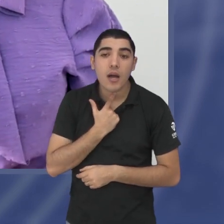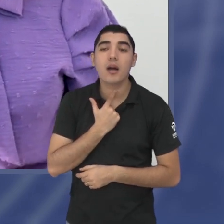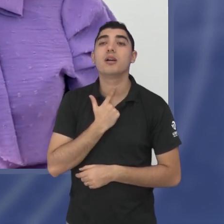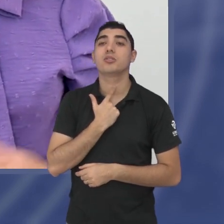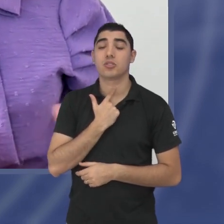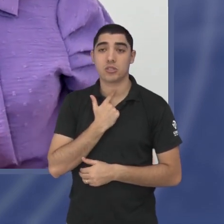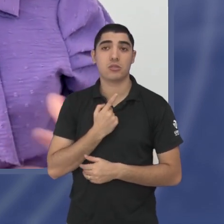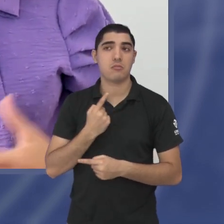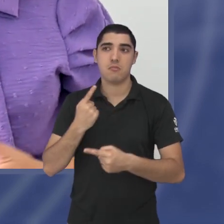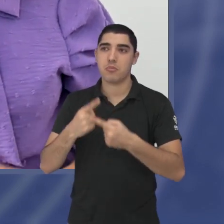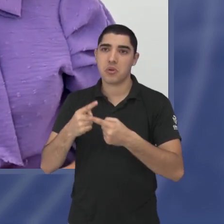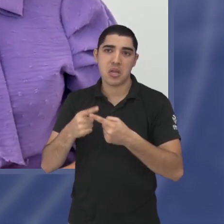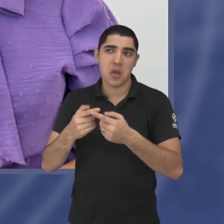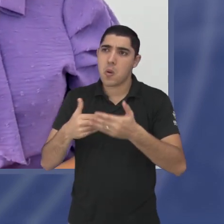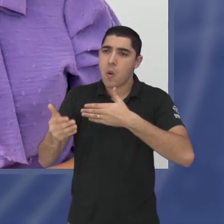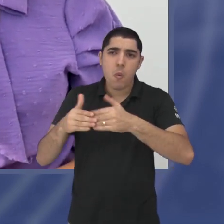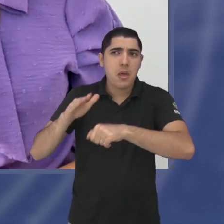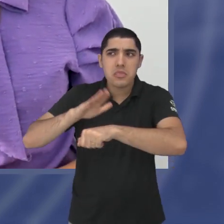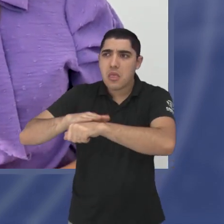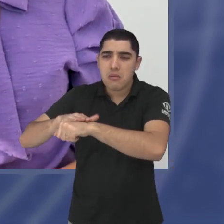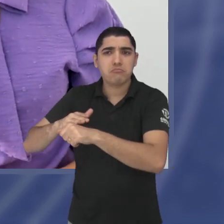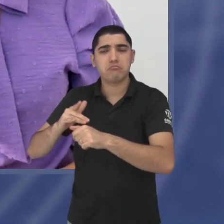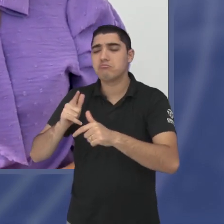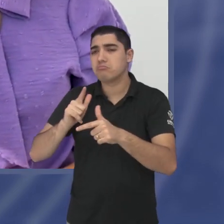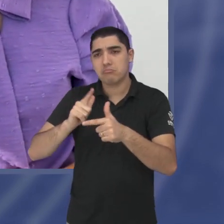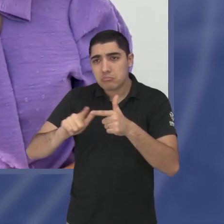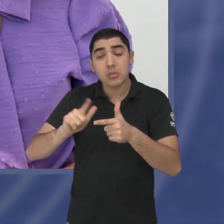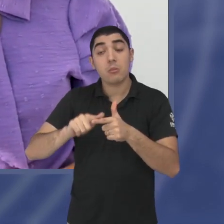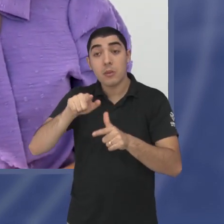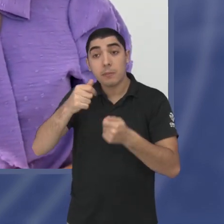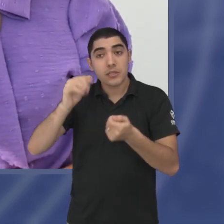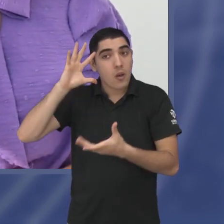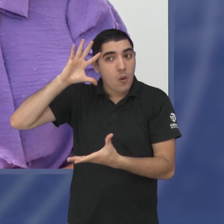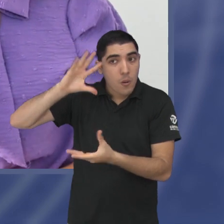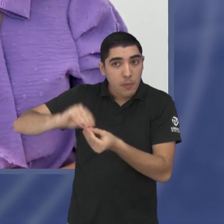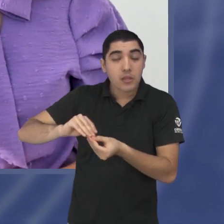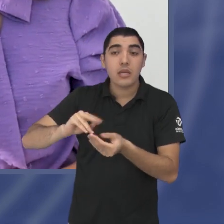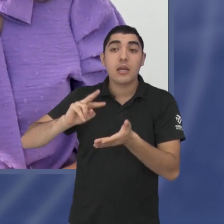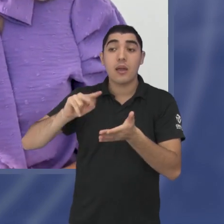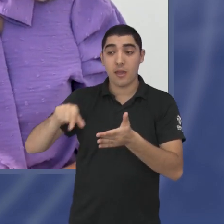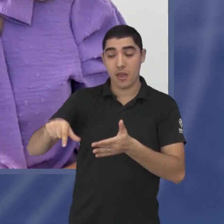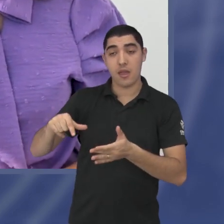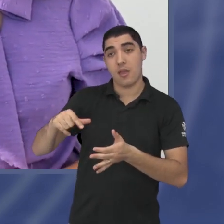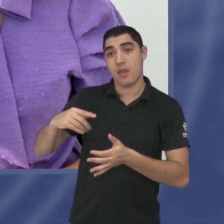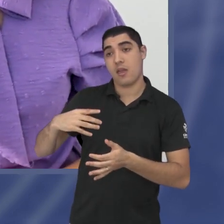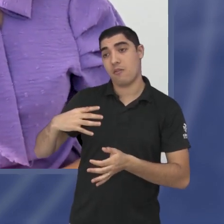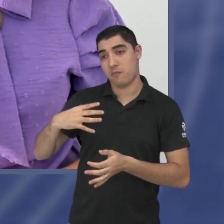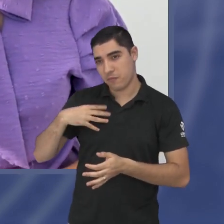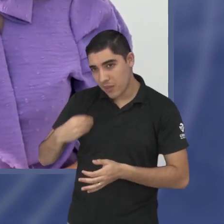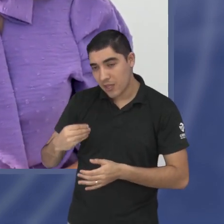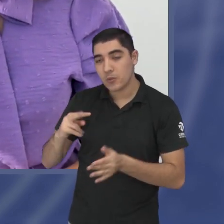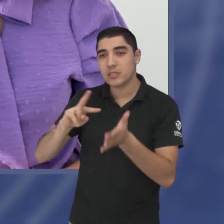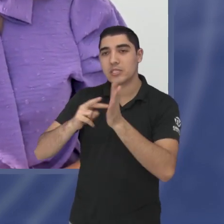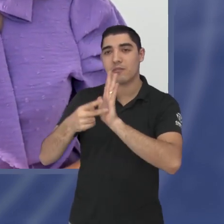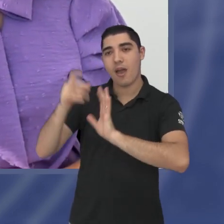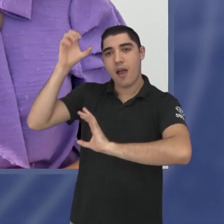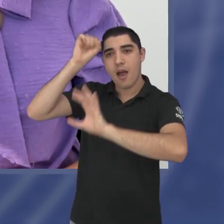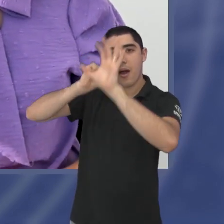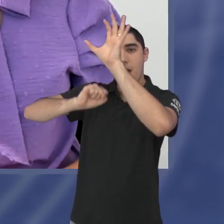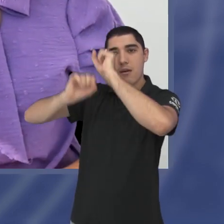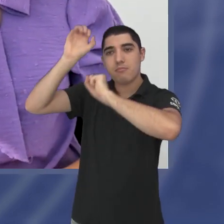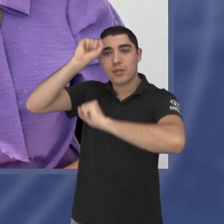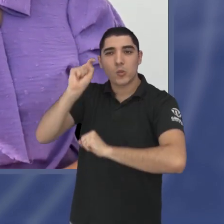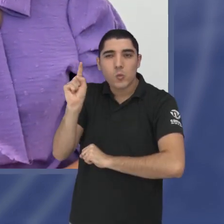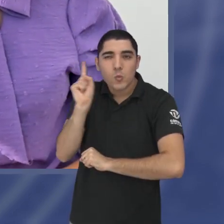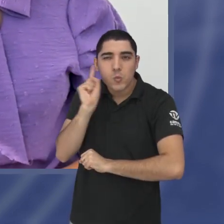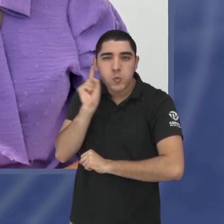em qualquer tempo para isso entenda que é um aprendizado todos os dias e